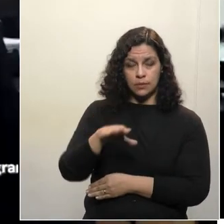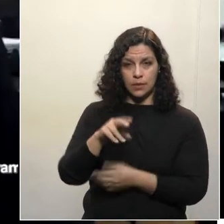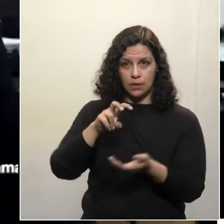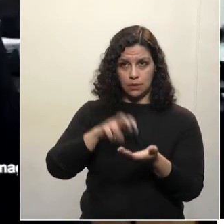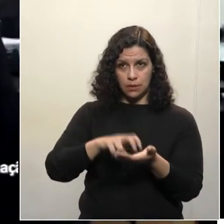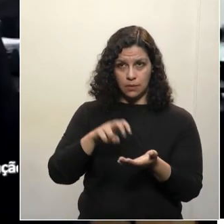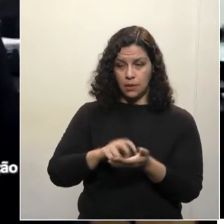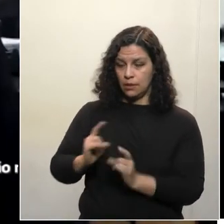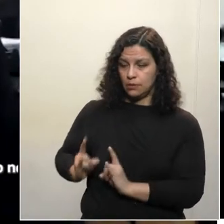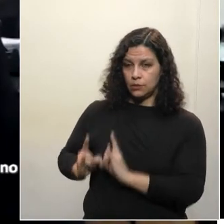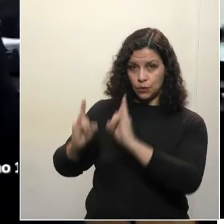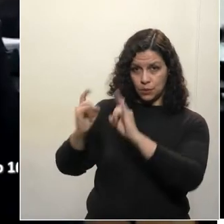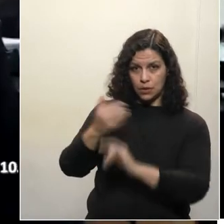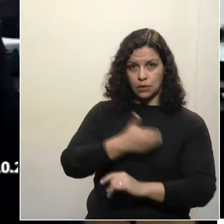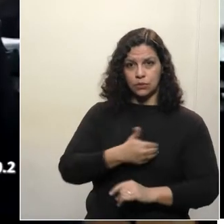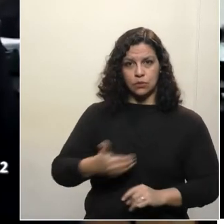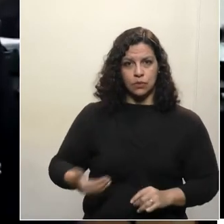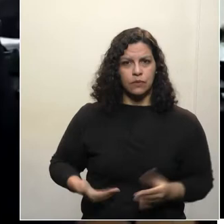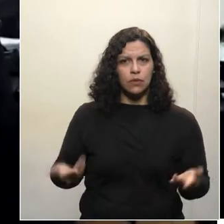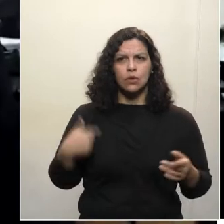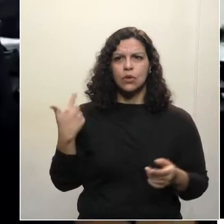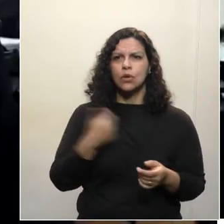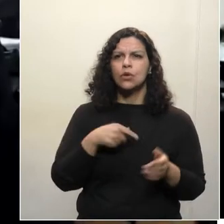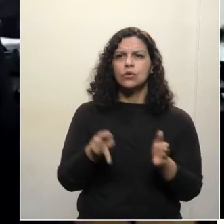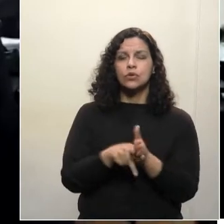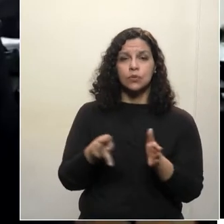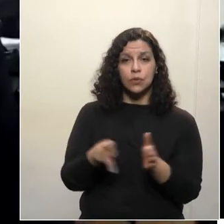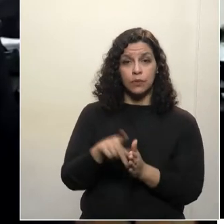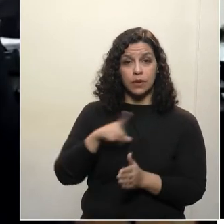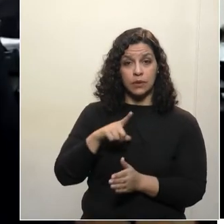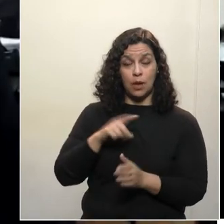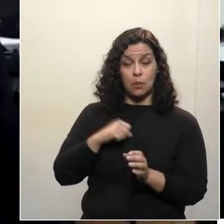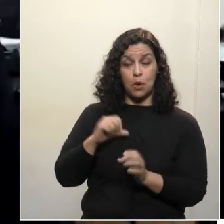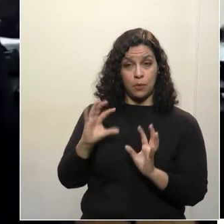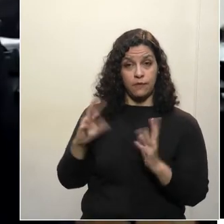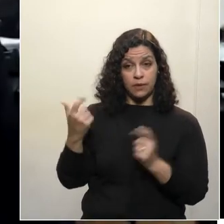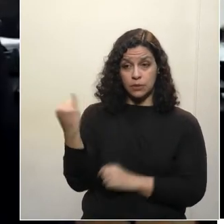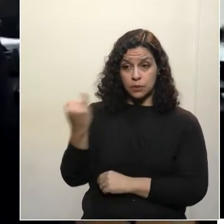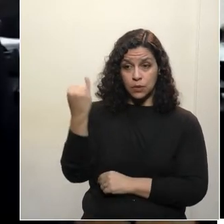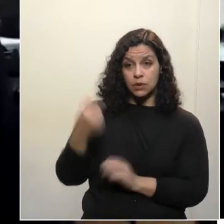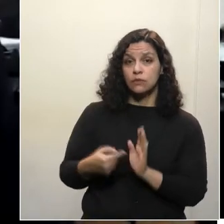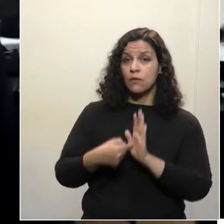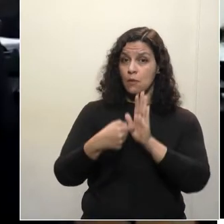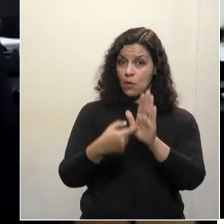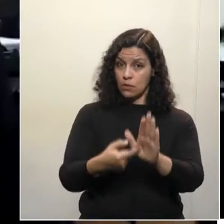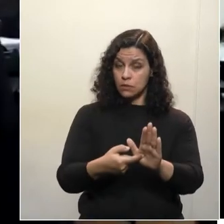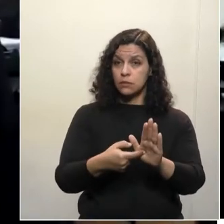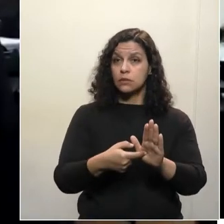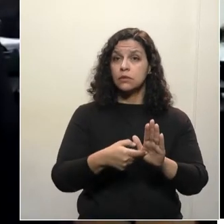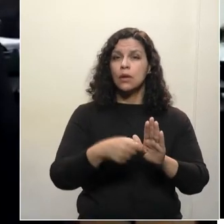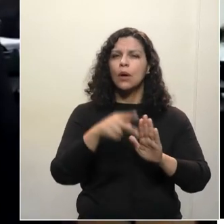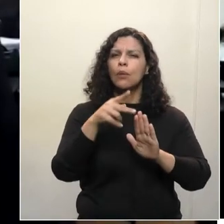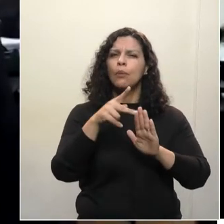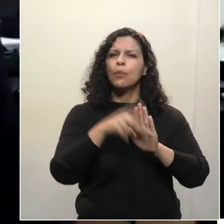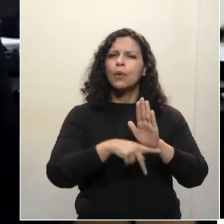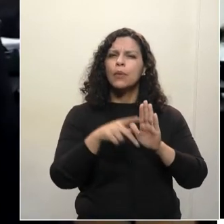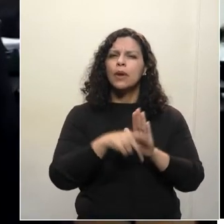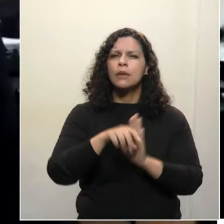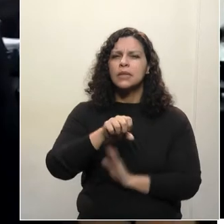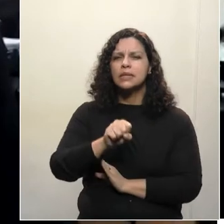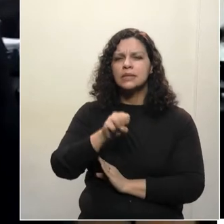no Palácio Iguaçu, nós teremos uma cerimônia importante em que será lançado o programa Smart City.